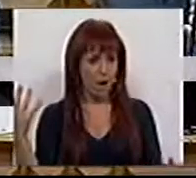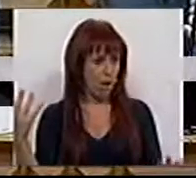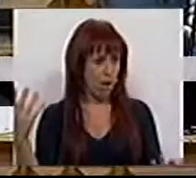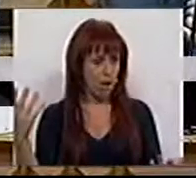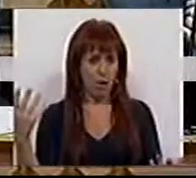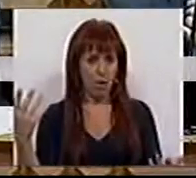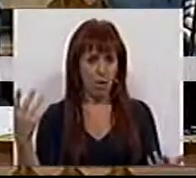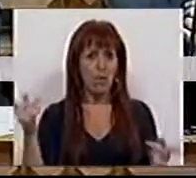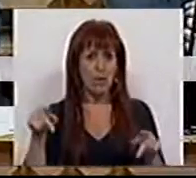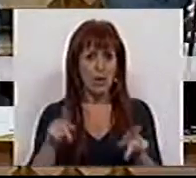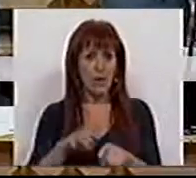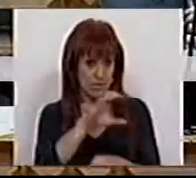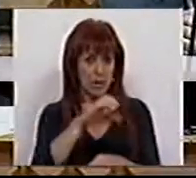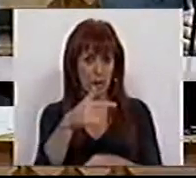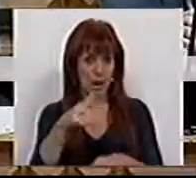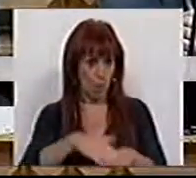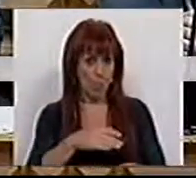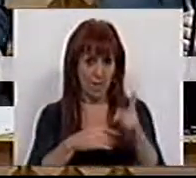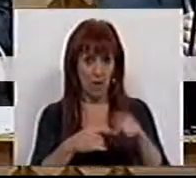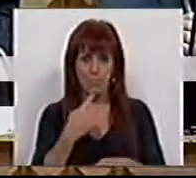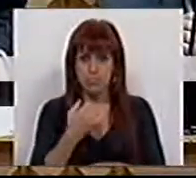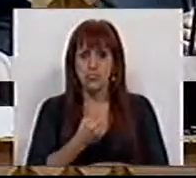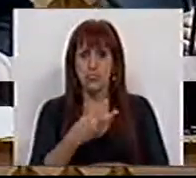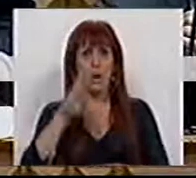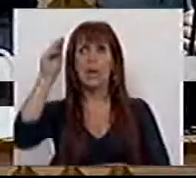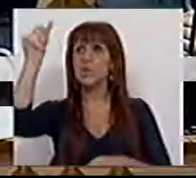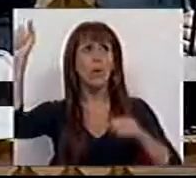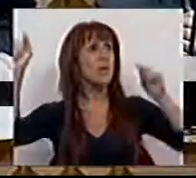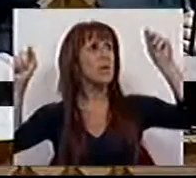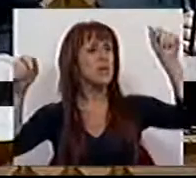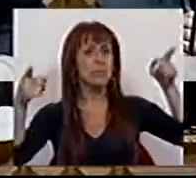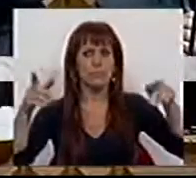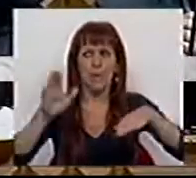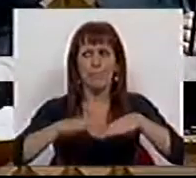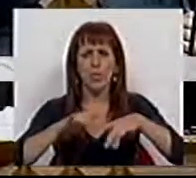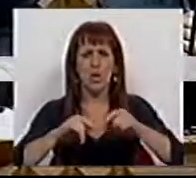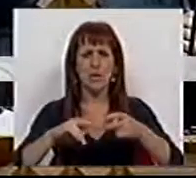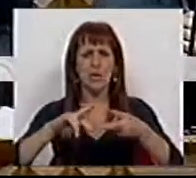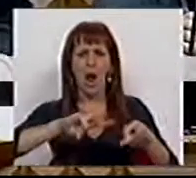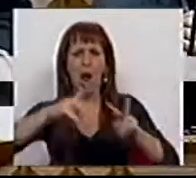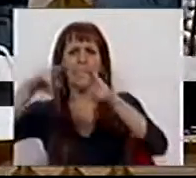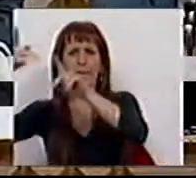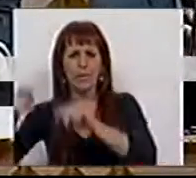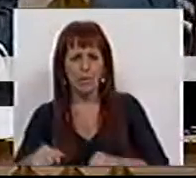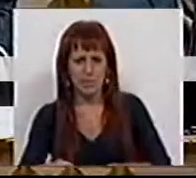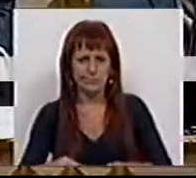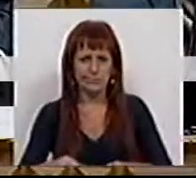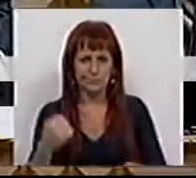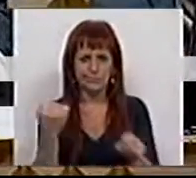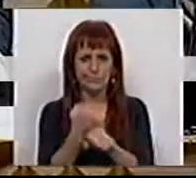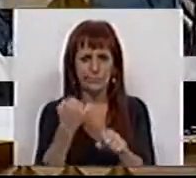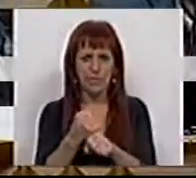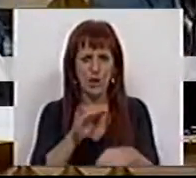até dos CTTs, que em muitas regiões, devido às alterações do